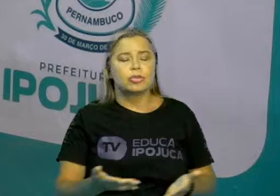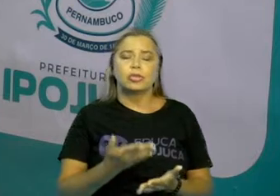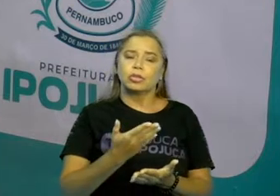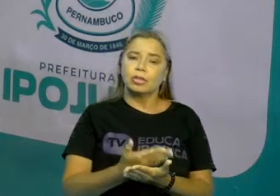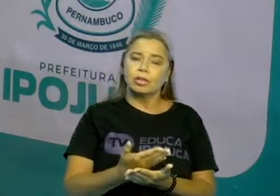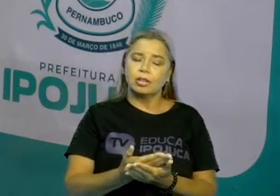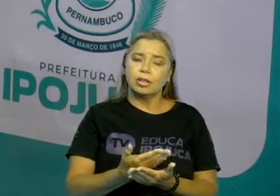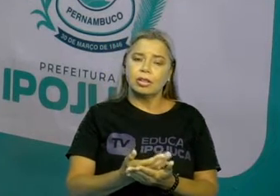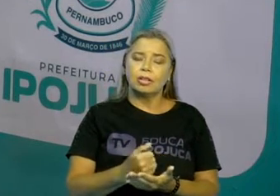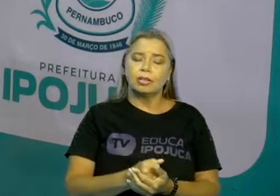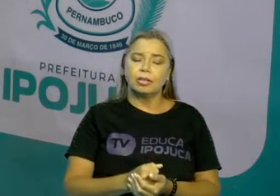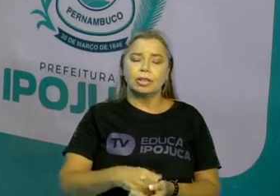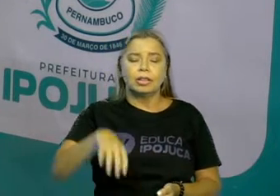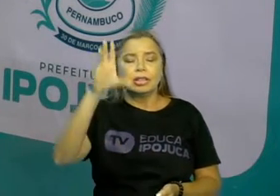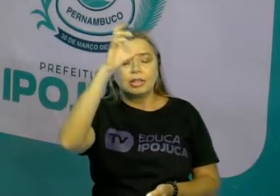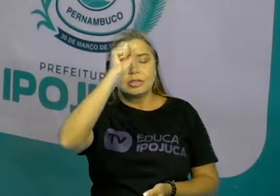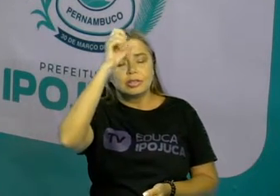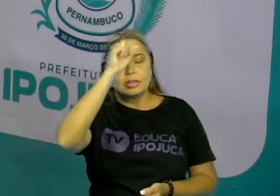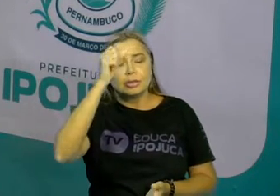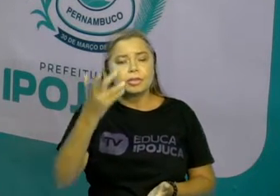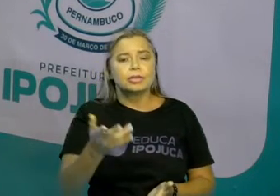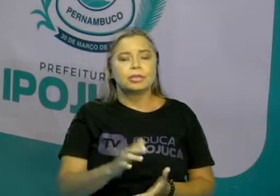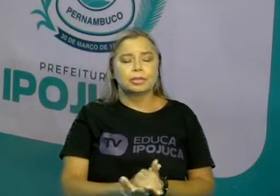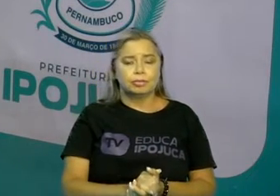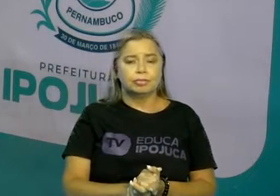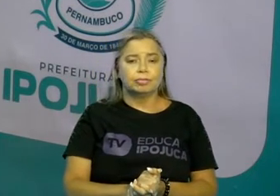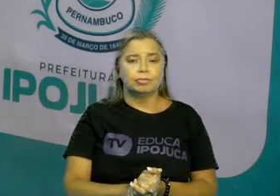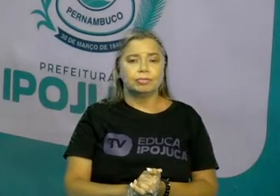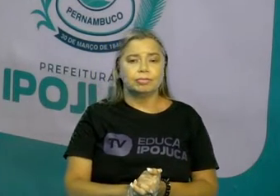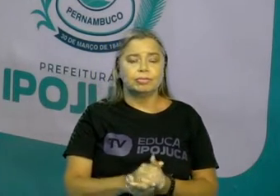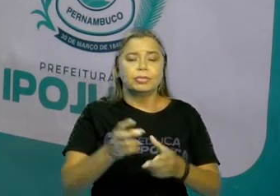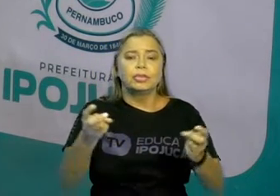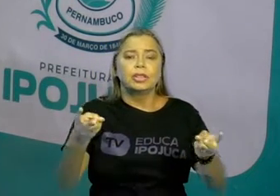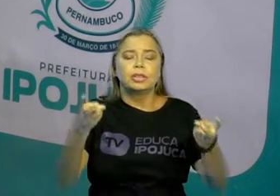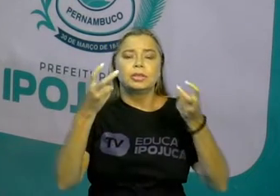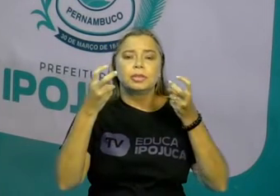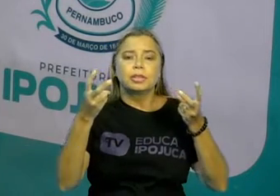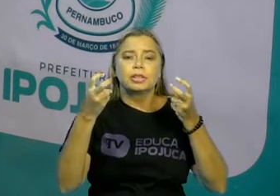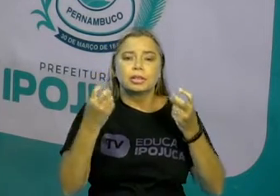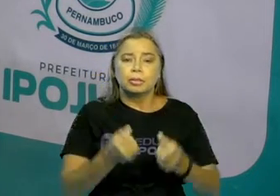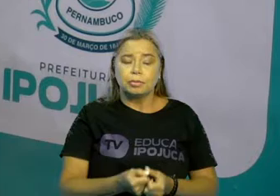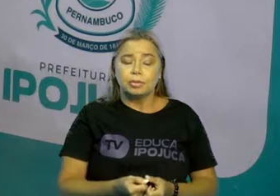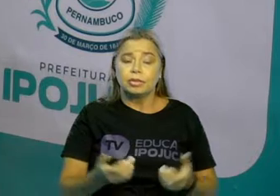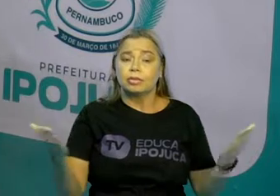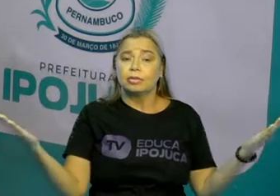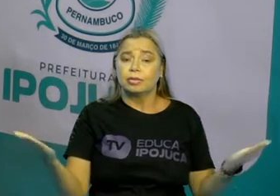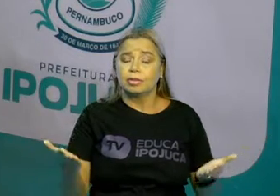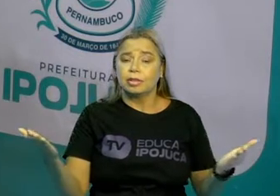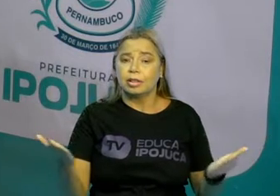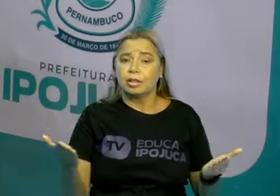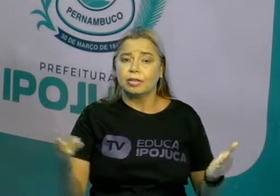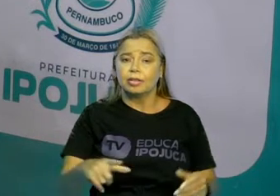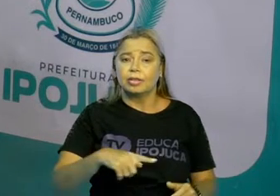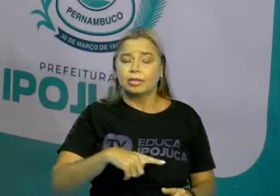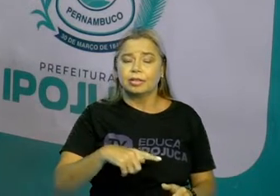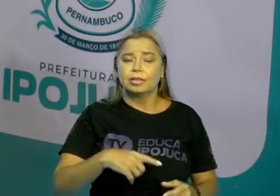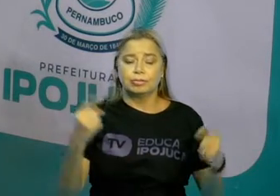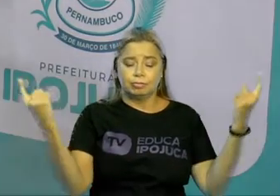aprendeu nessa aula. E percebendo agora, a gente tem o nosso desafio.